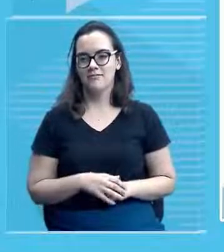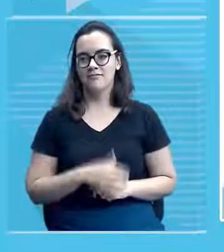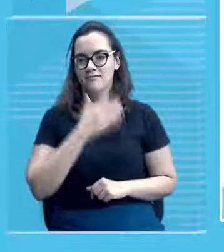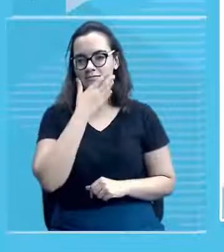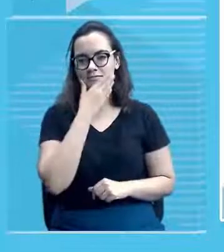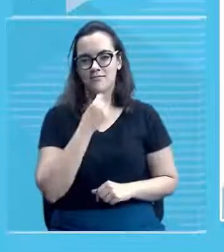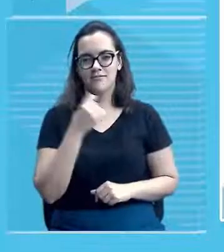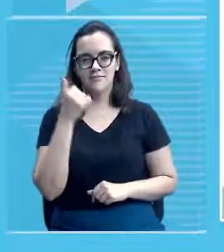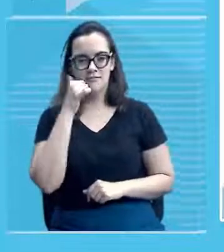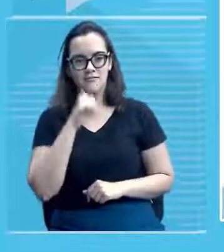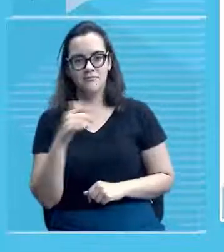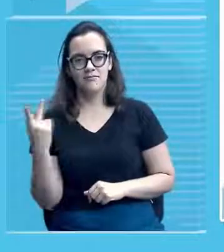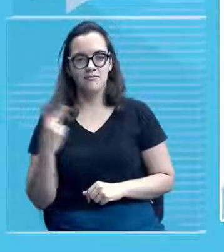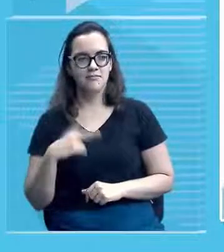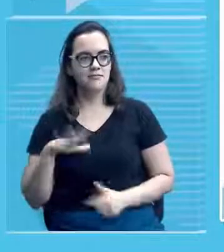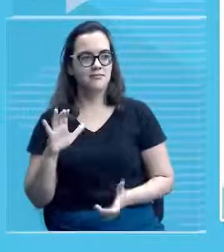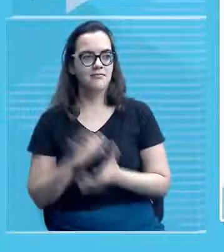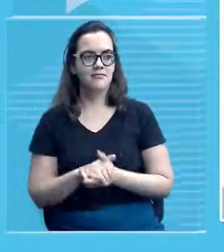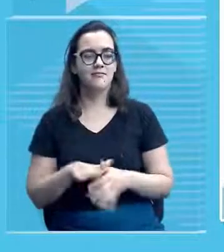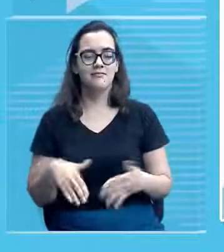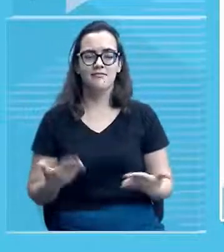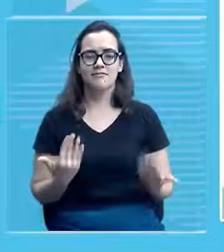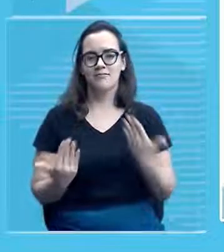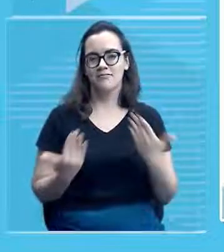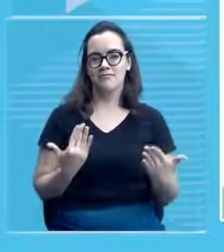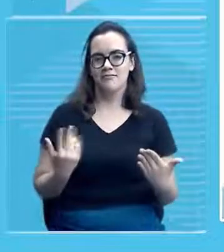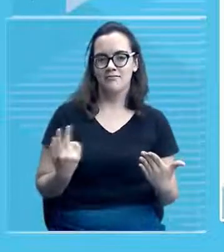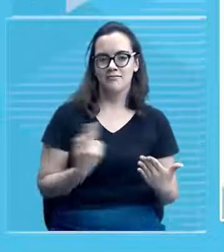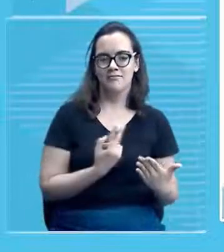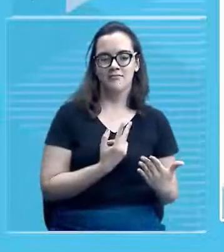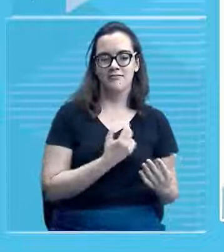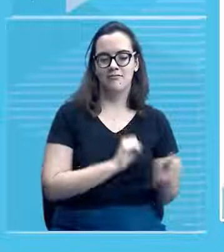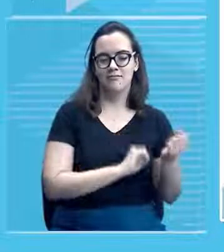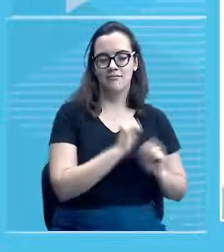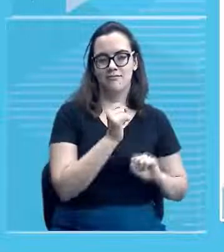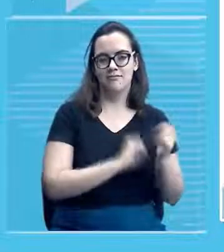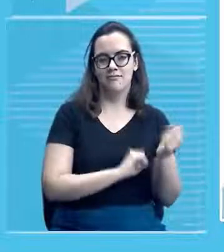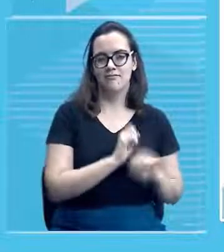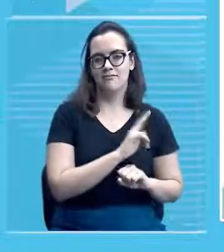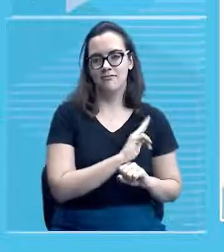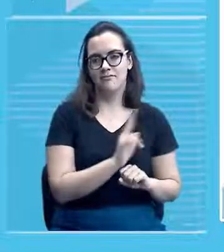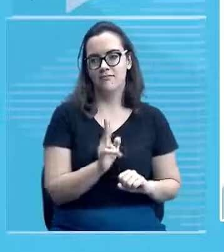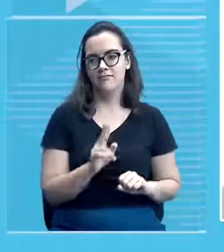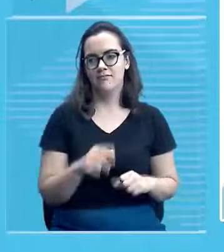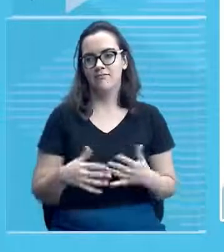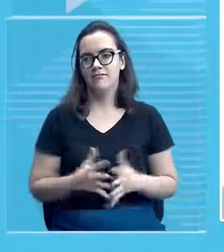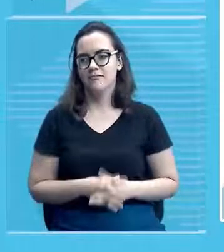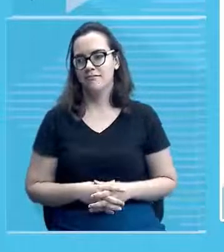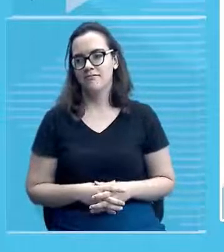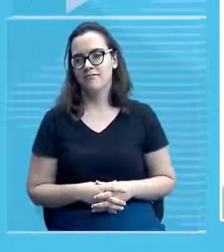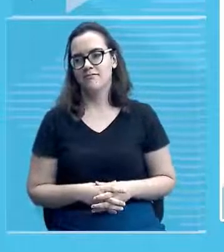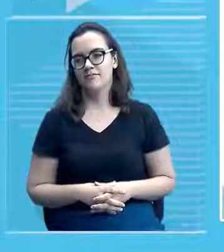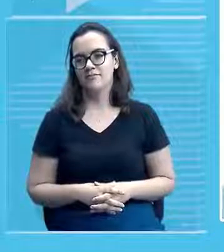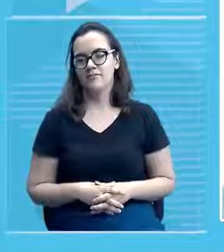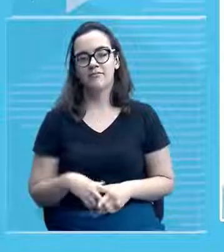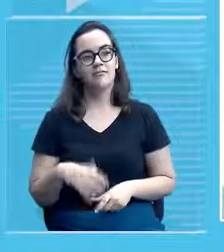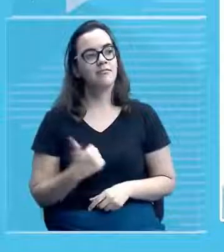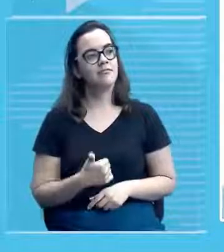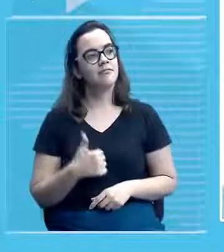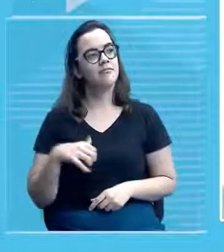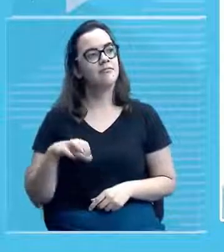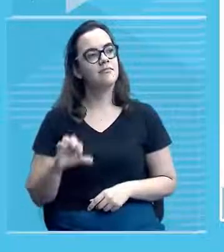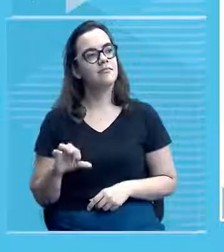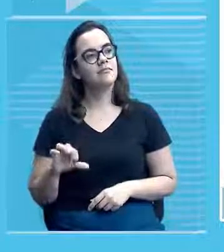ficou fechado por um bom tempo viu gente? e aí em 1985 né? ele foi restaurado para abrigar o centro